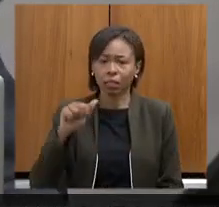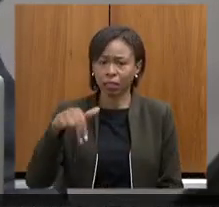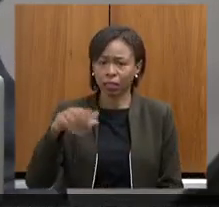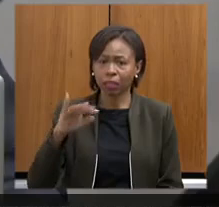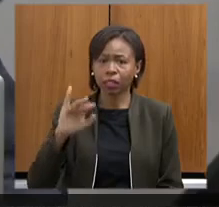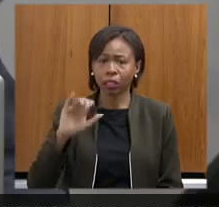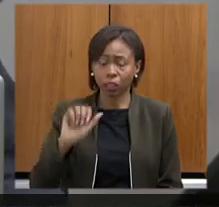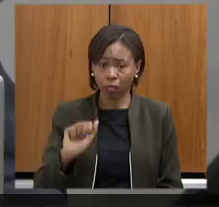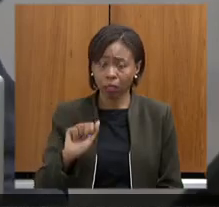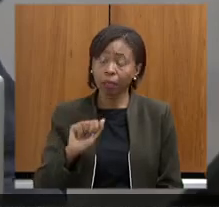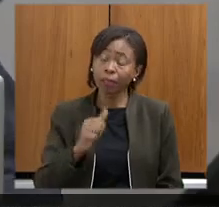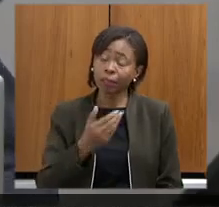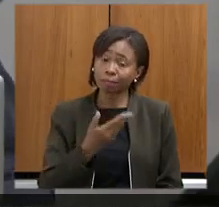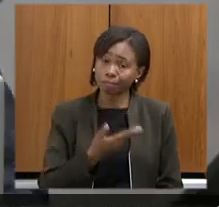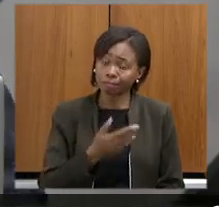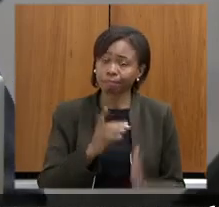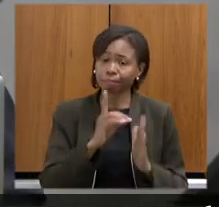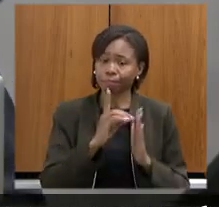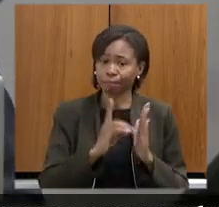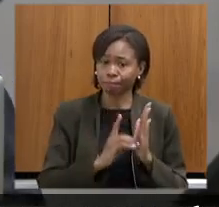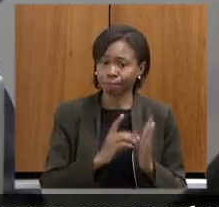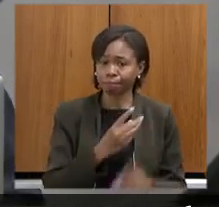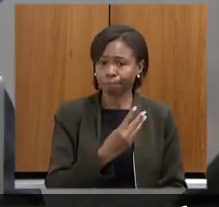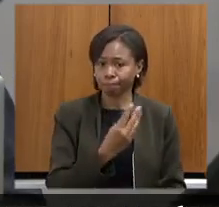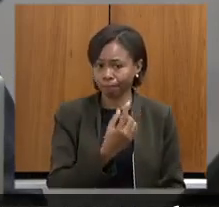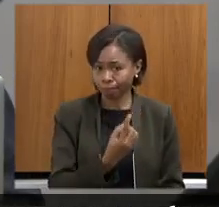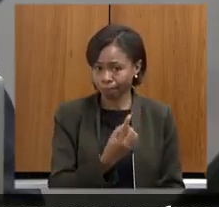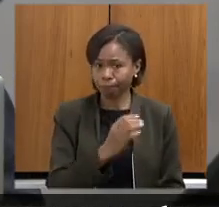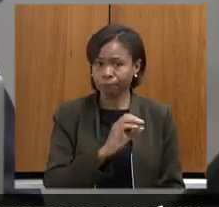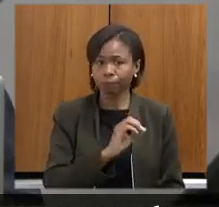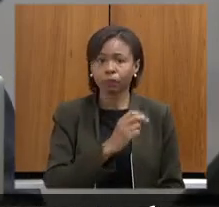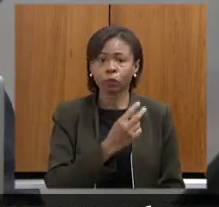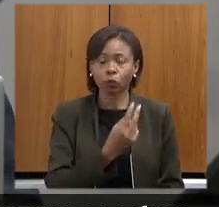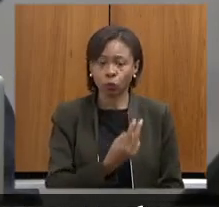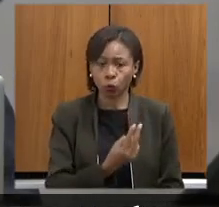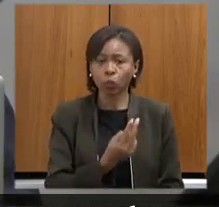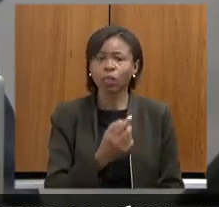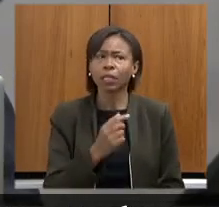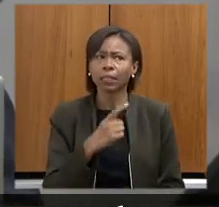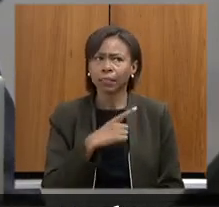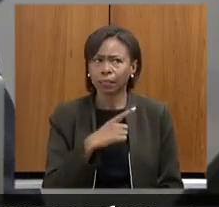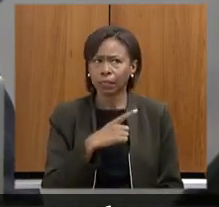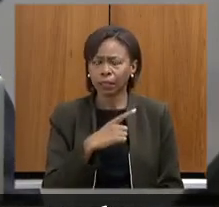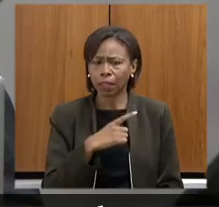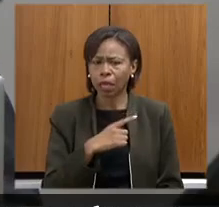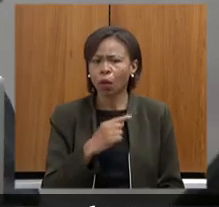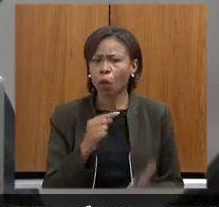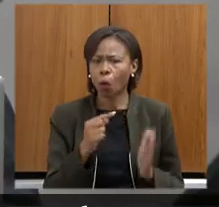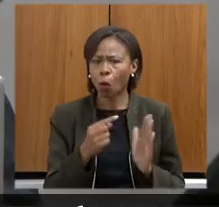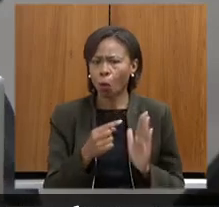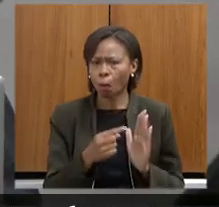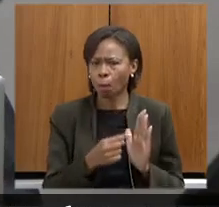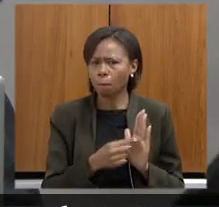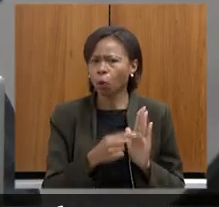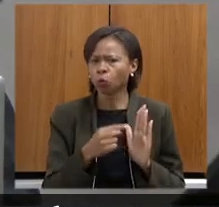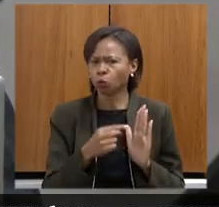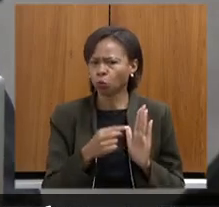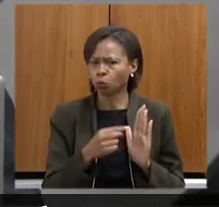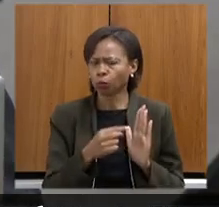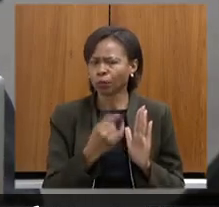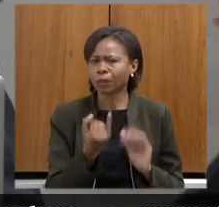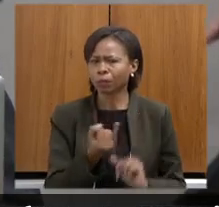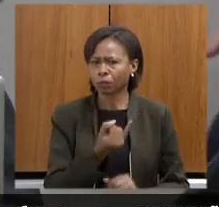decreto 3102, ele tem um ponto importante, eu sei que existe aí